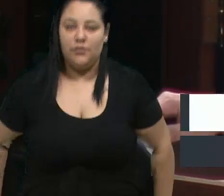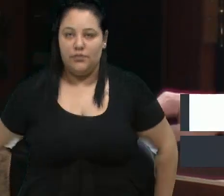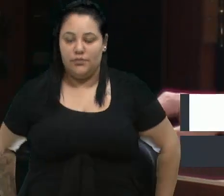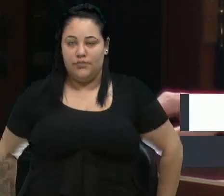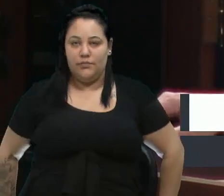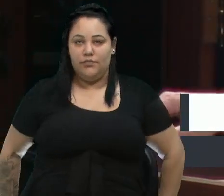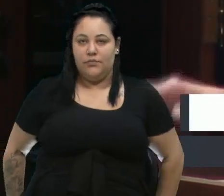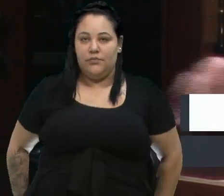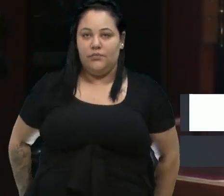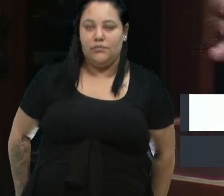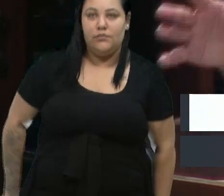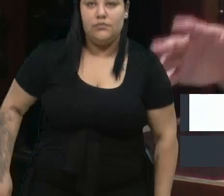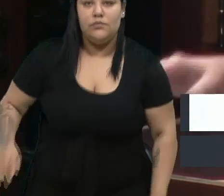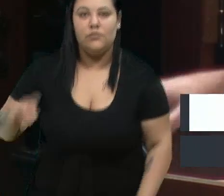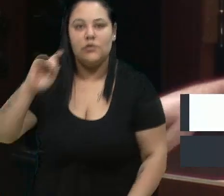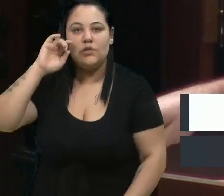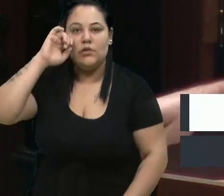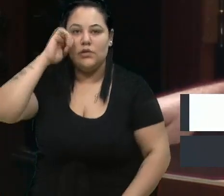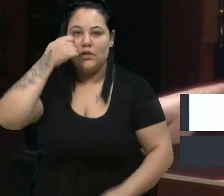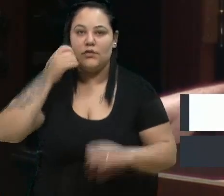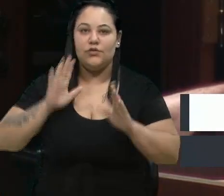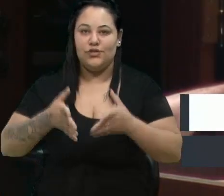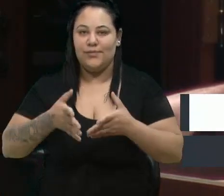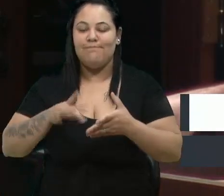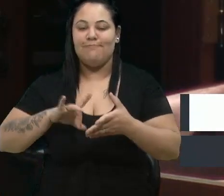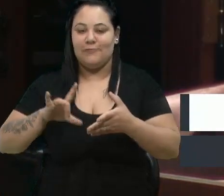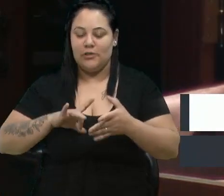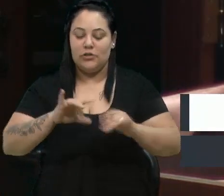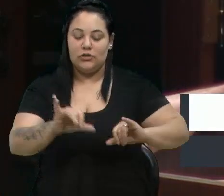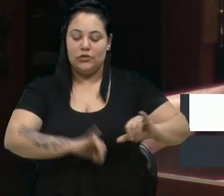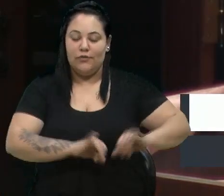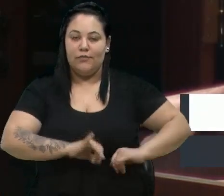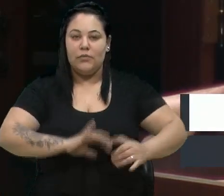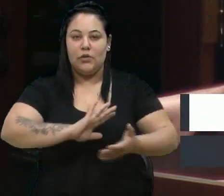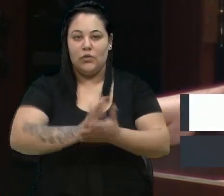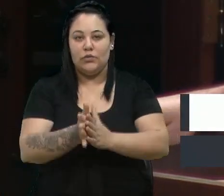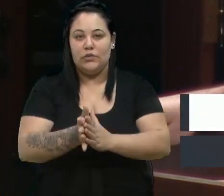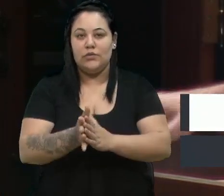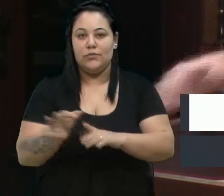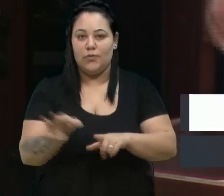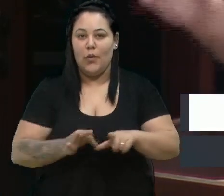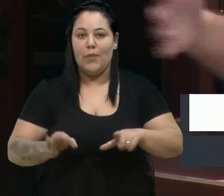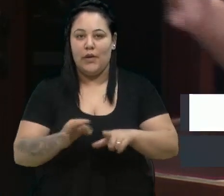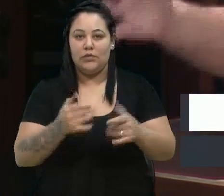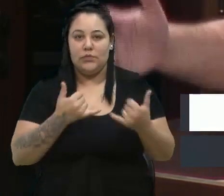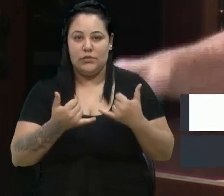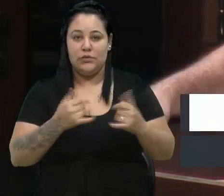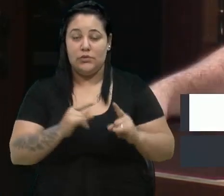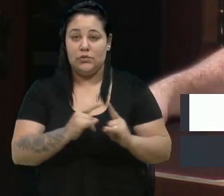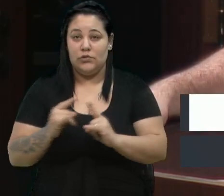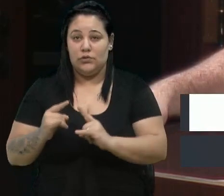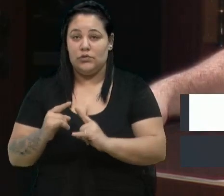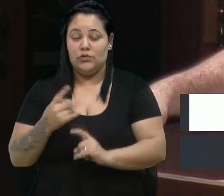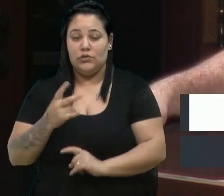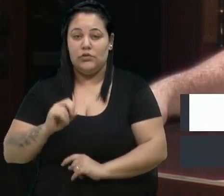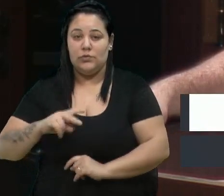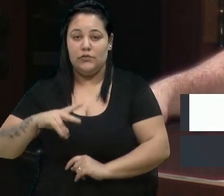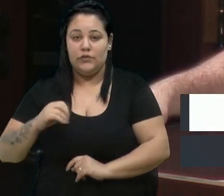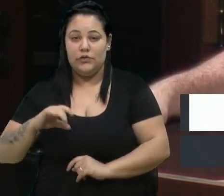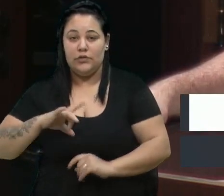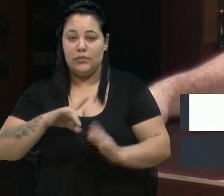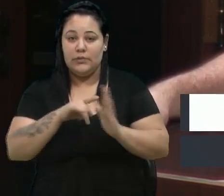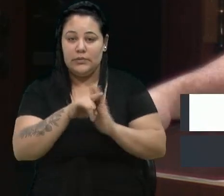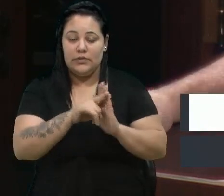sendo discriminados no comércio, por exemplo. E o Instituto Locomotiva de 2020 tem uma pesquisa que